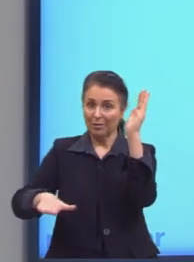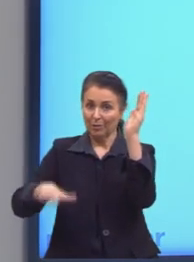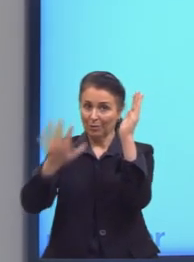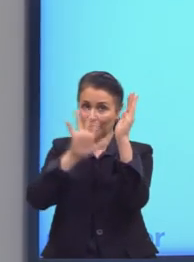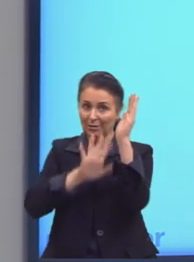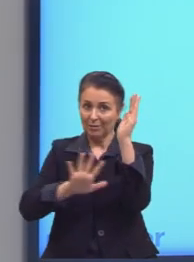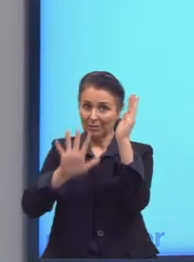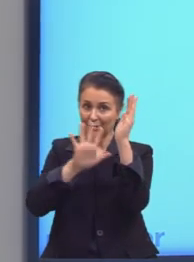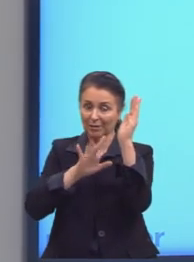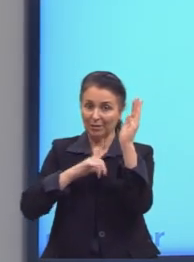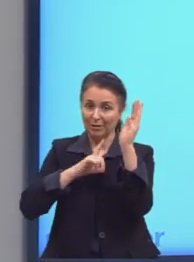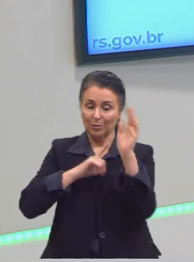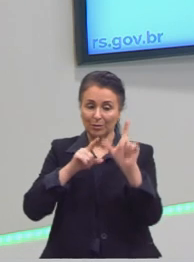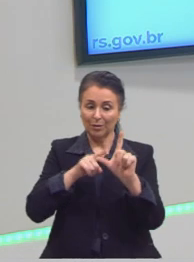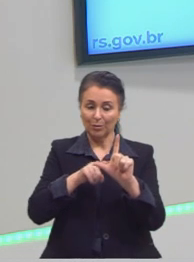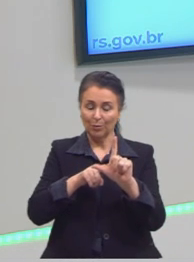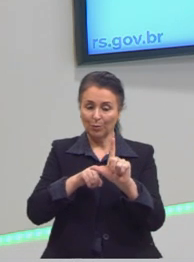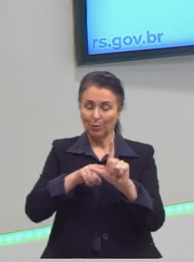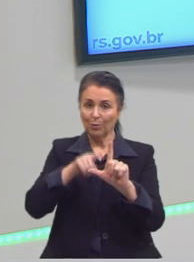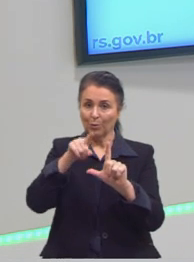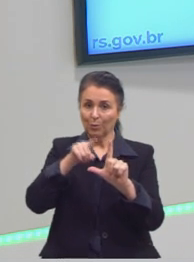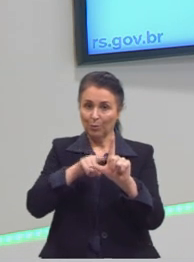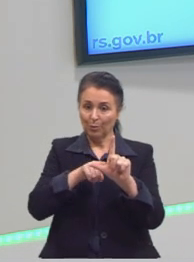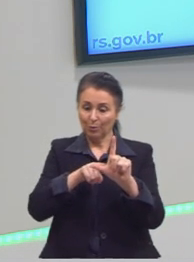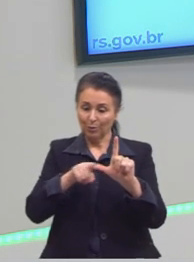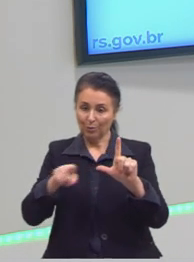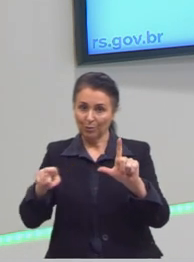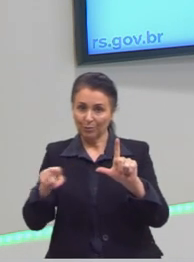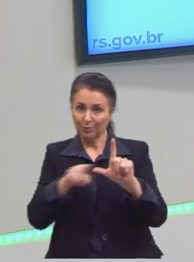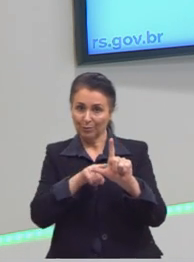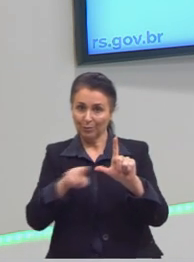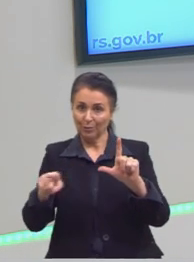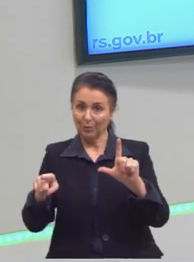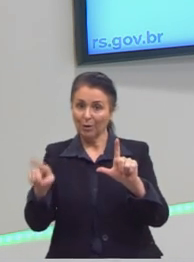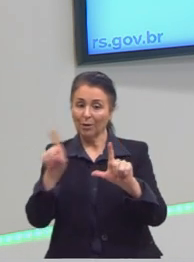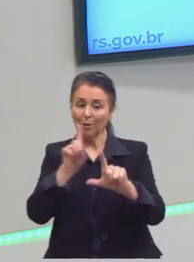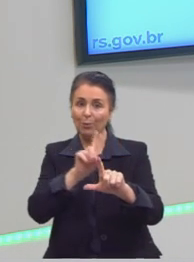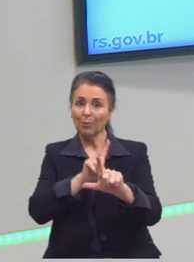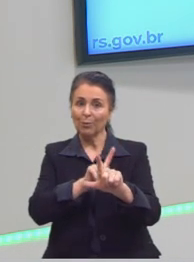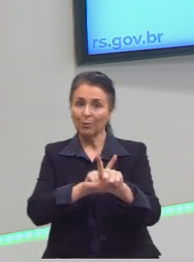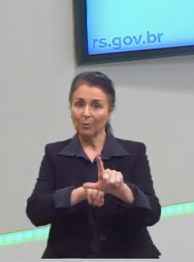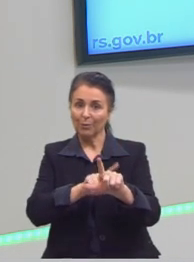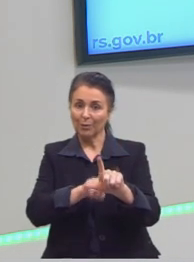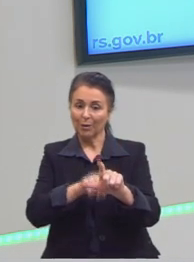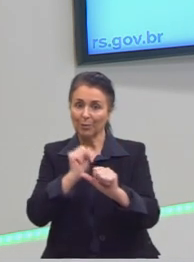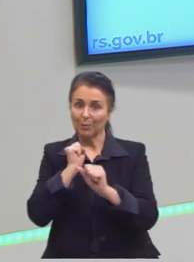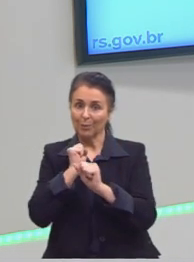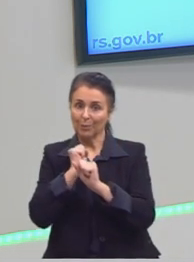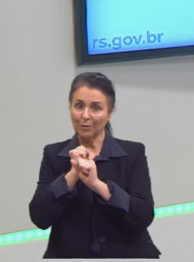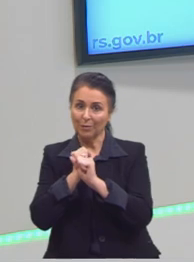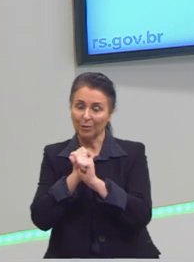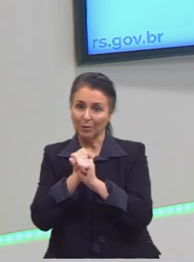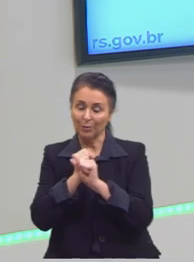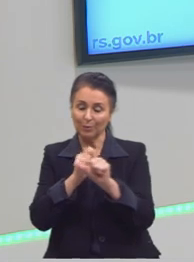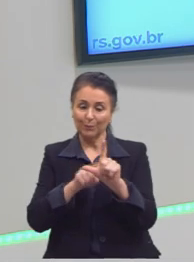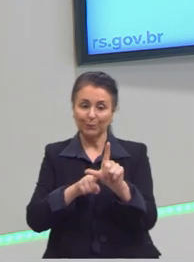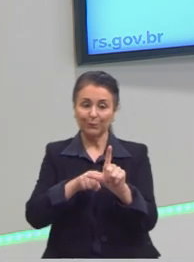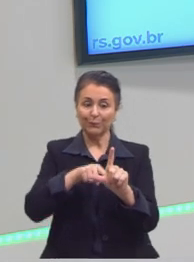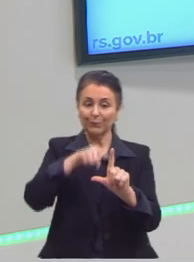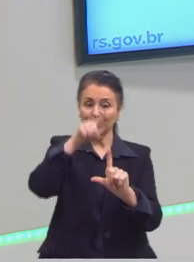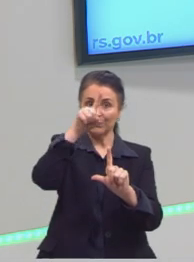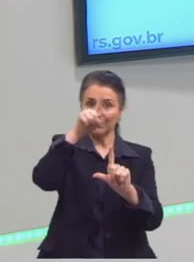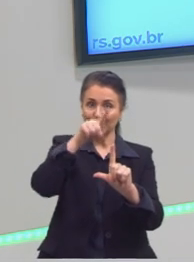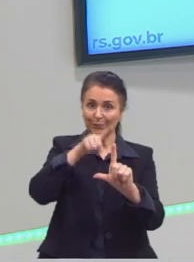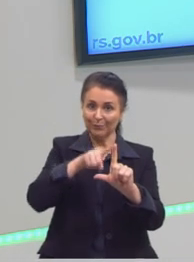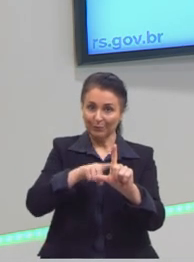O eixo horizontal representa o tempo, aqui o tempo ele é identificado por anos, tá? E a altura,